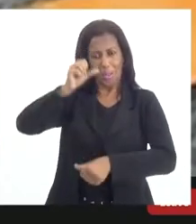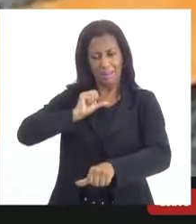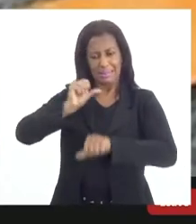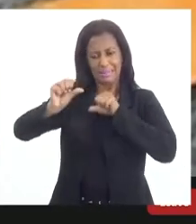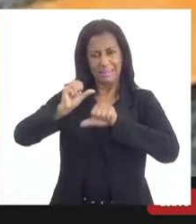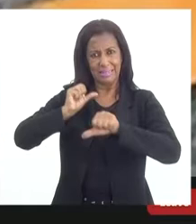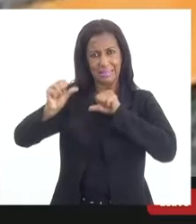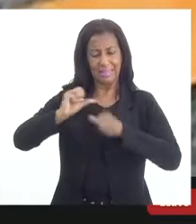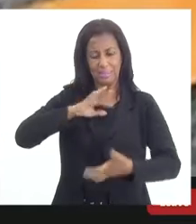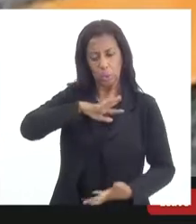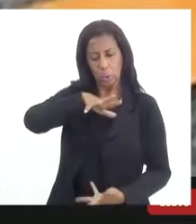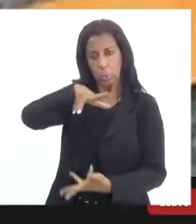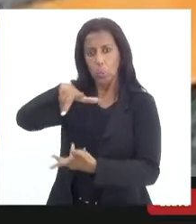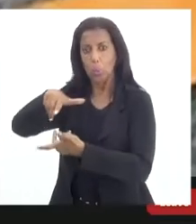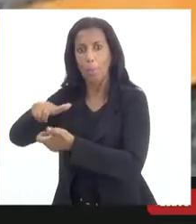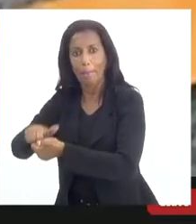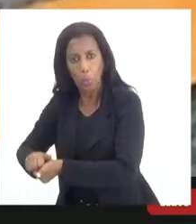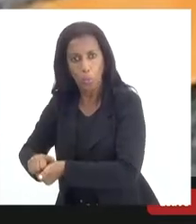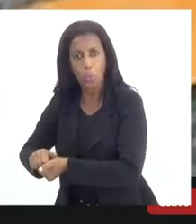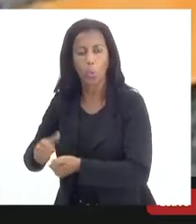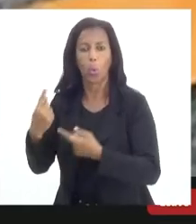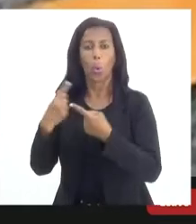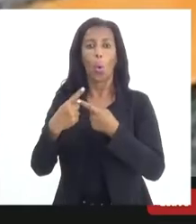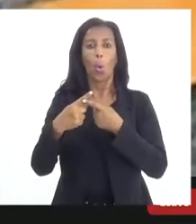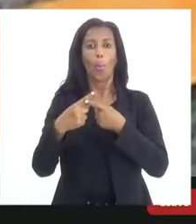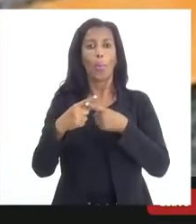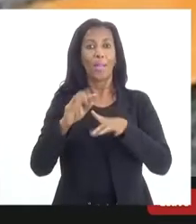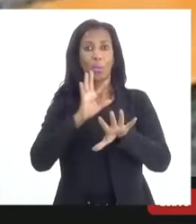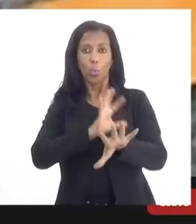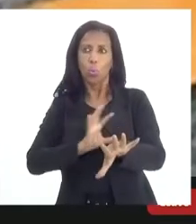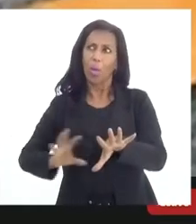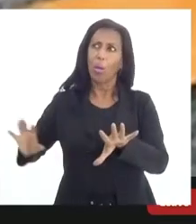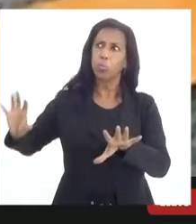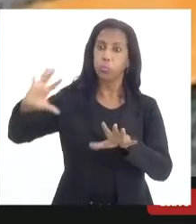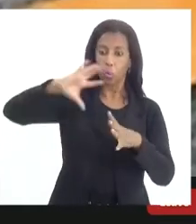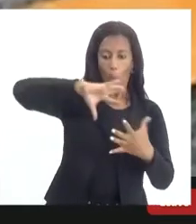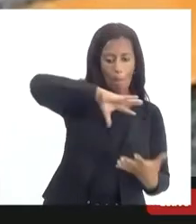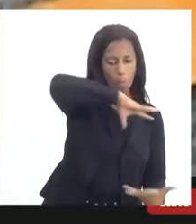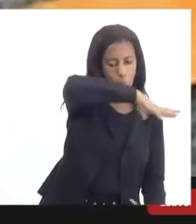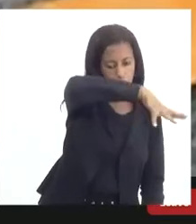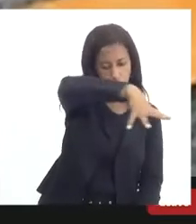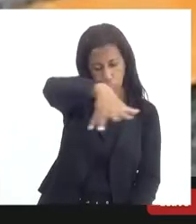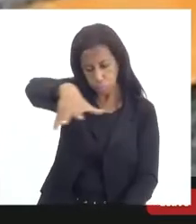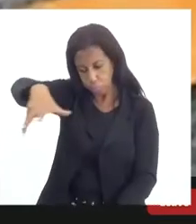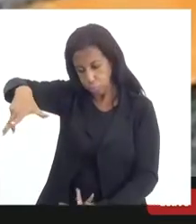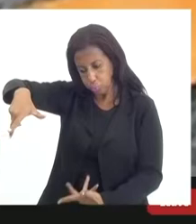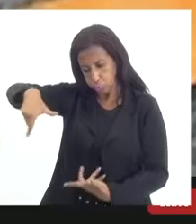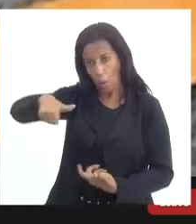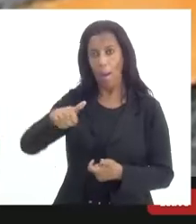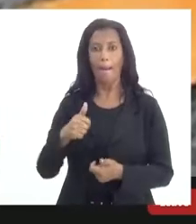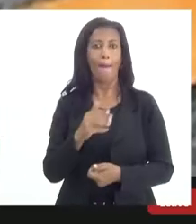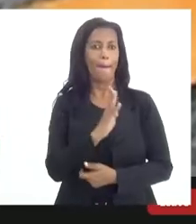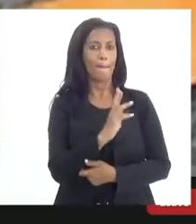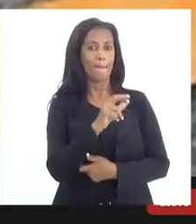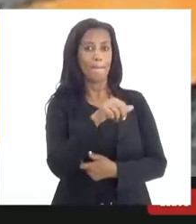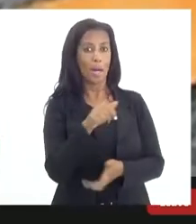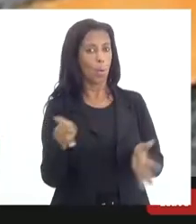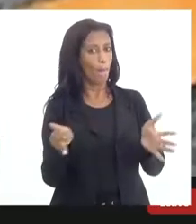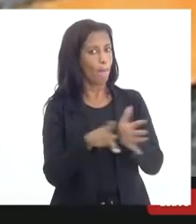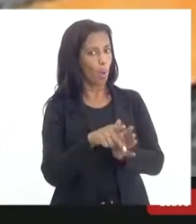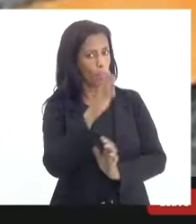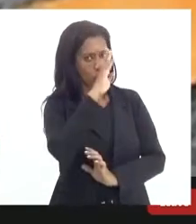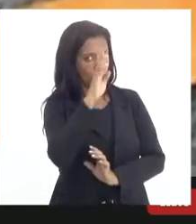no mundo, porque os bancos se falam, o Banco do Brasil não é exclusivo, a gente